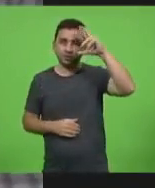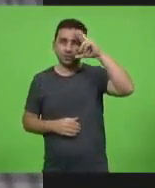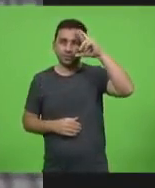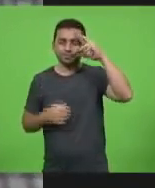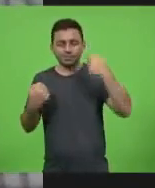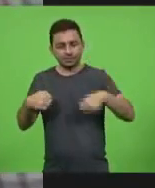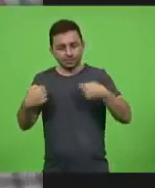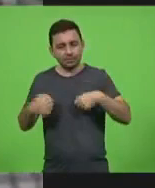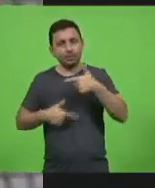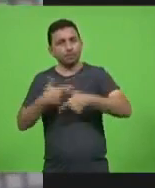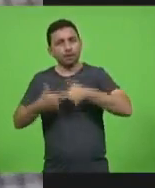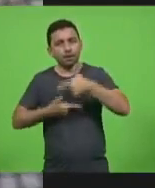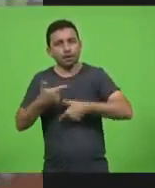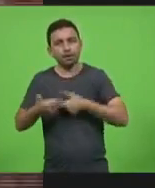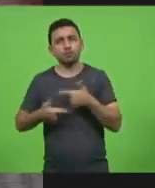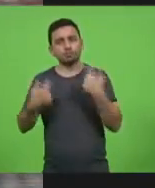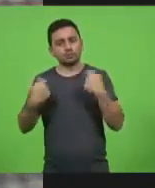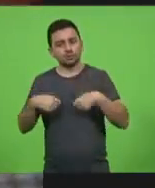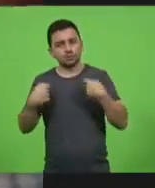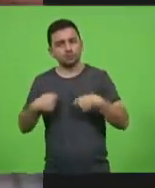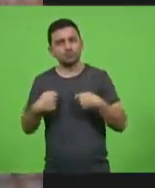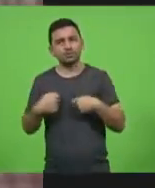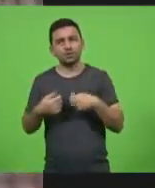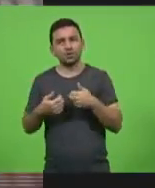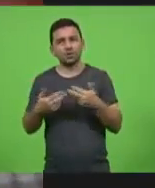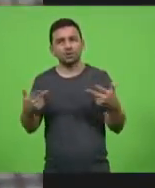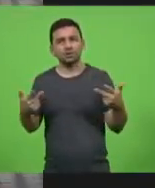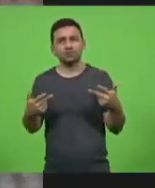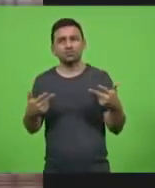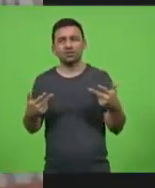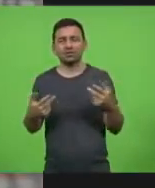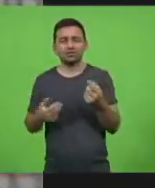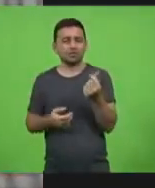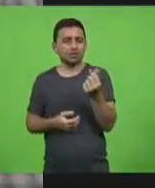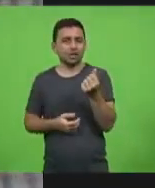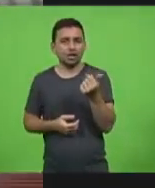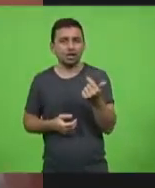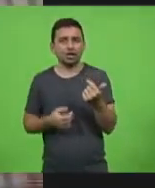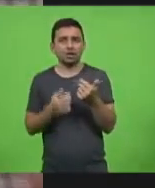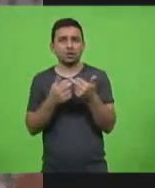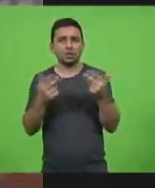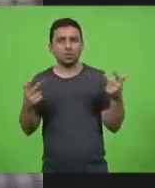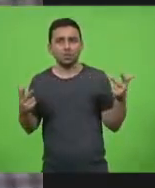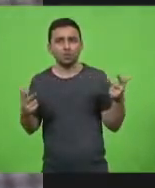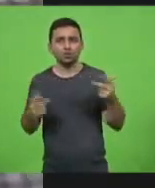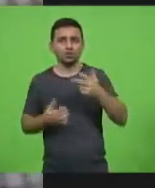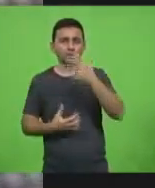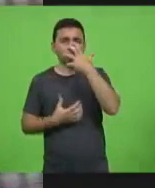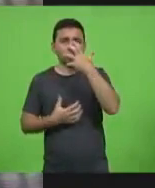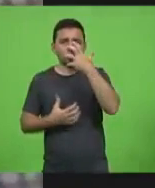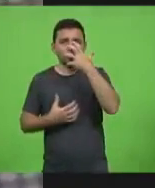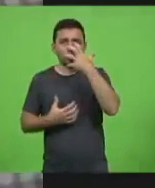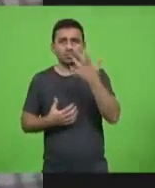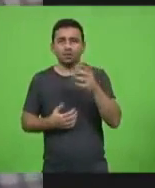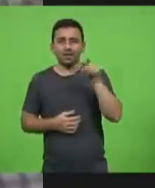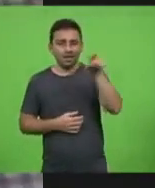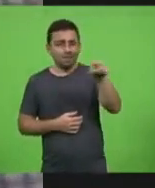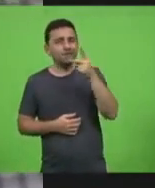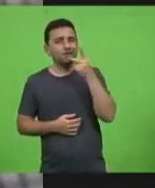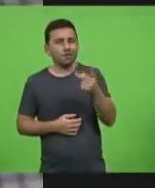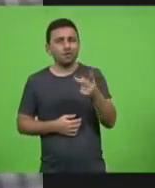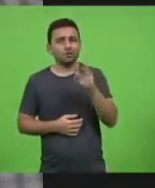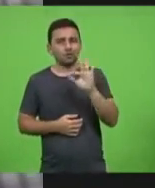emprego, nós precisamos viabilizar. Agora, não adianta ter recurso, não adianta ter respirador, deputado Silvio, aquilo que o senhor disse,